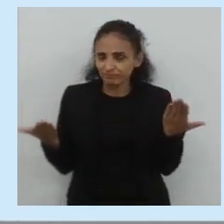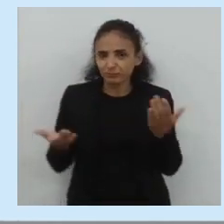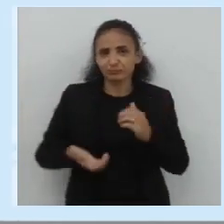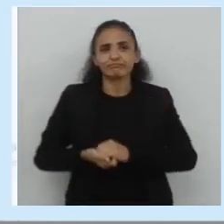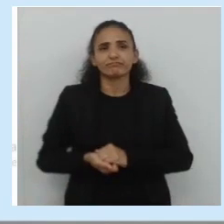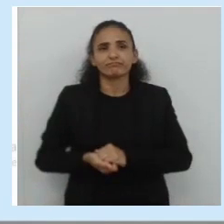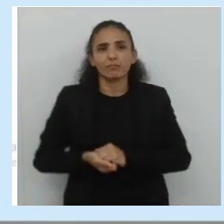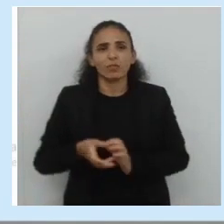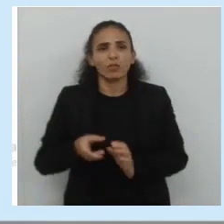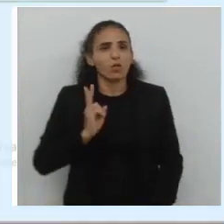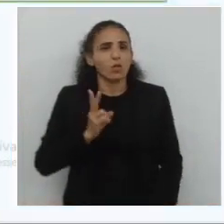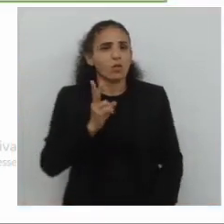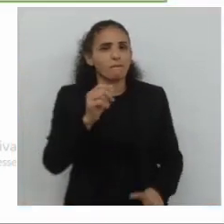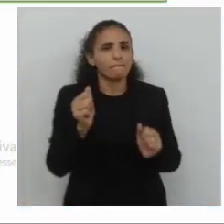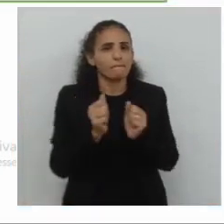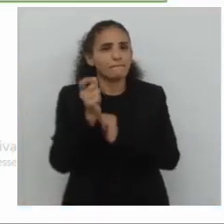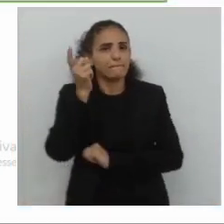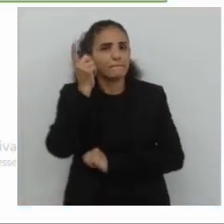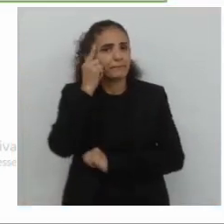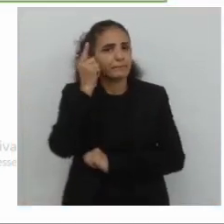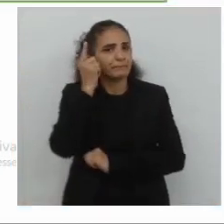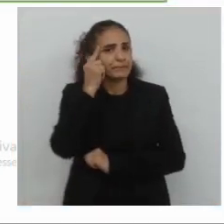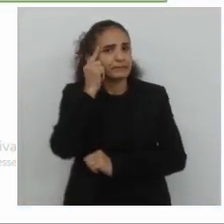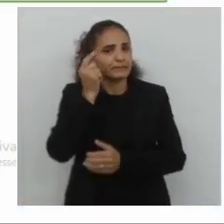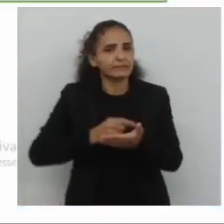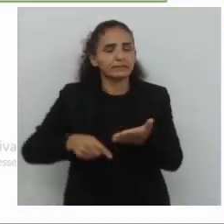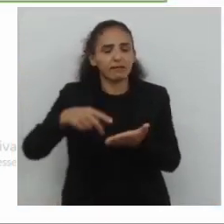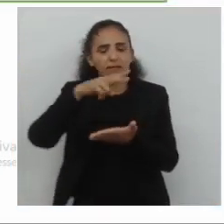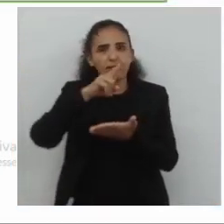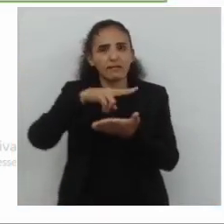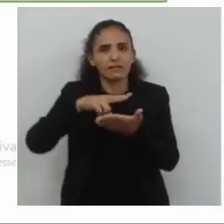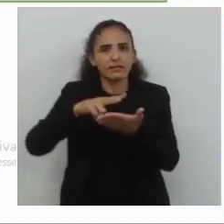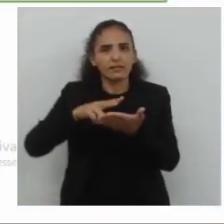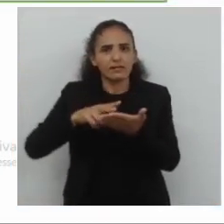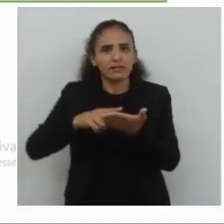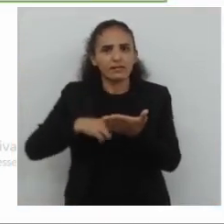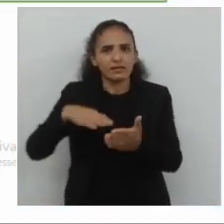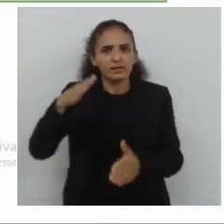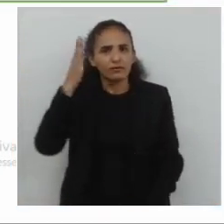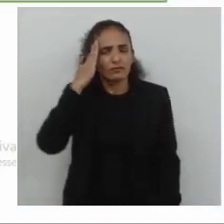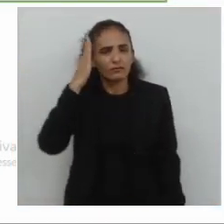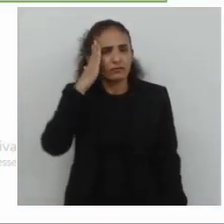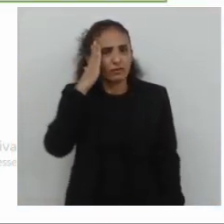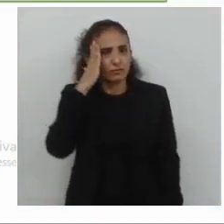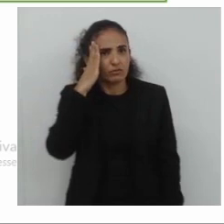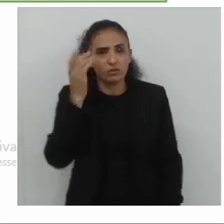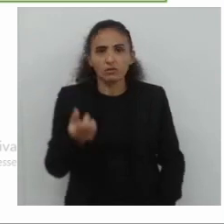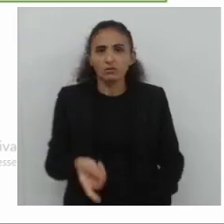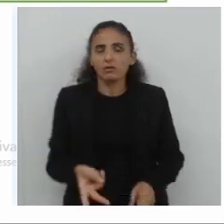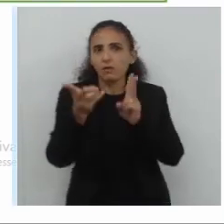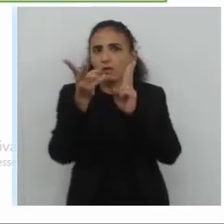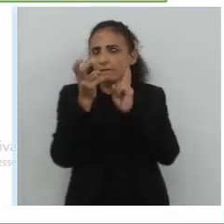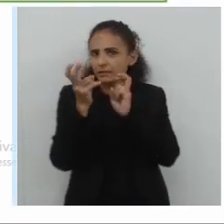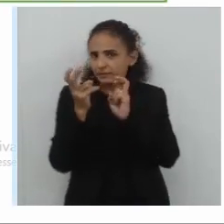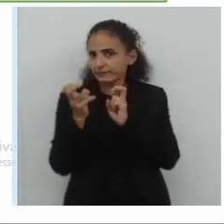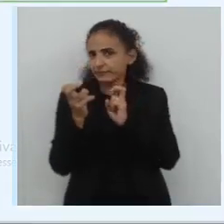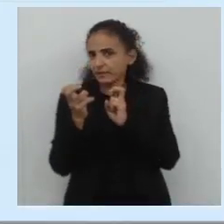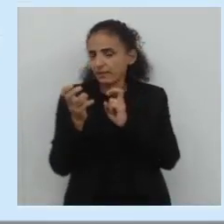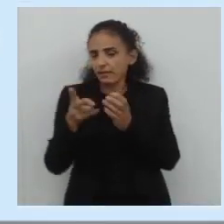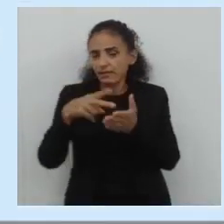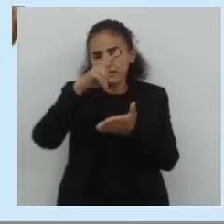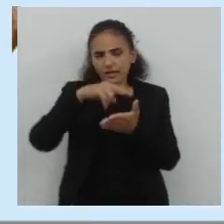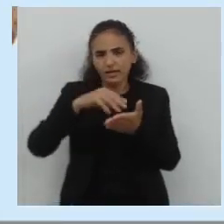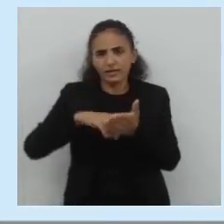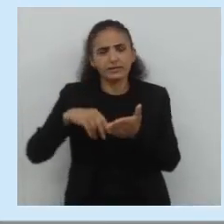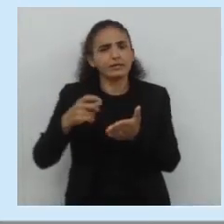ver aqui. Então, nós temos aqui, vejam só, leia e reflita. Vamos observar agora umas questões. Leia e